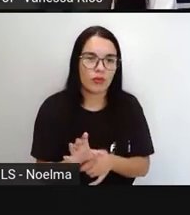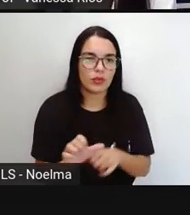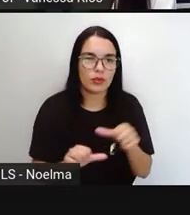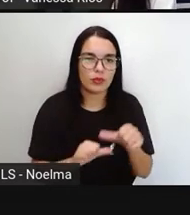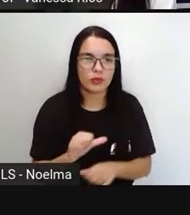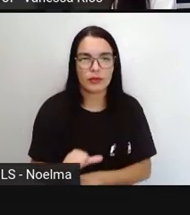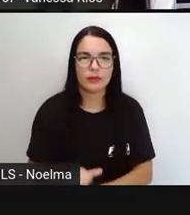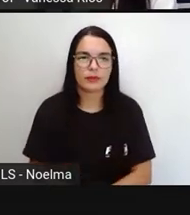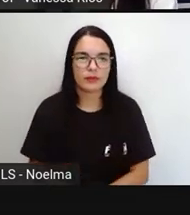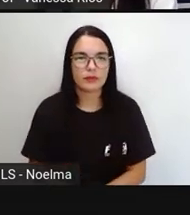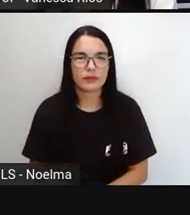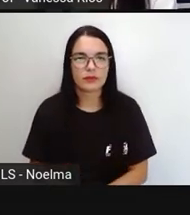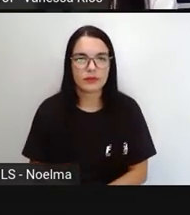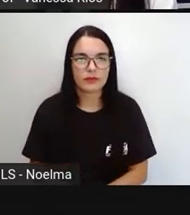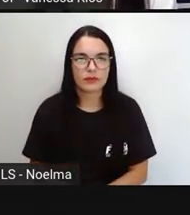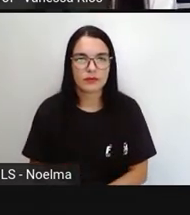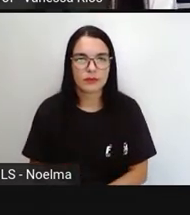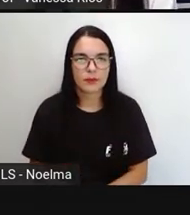diferentes.